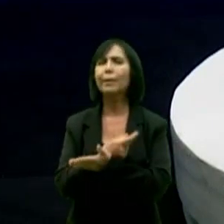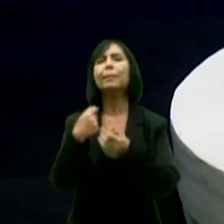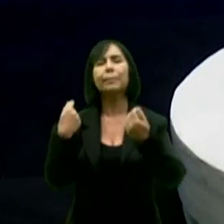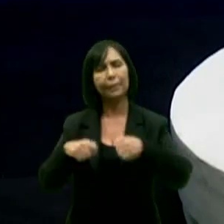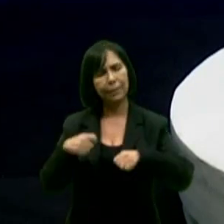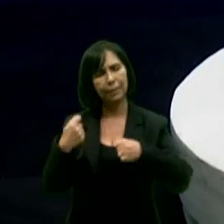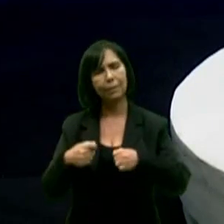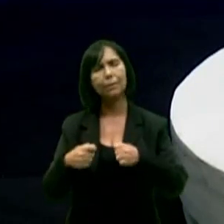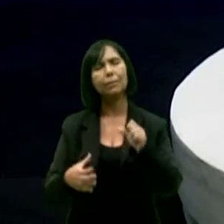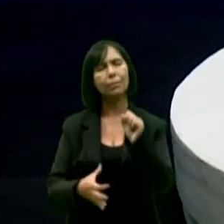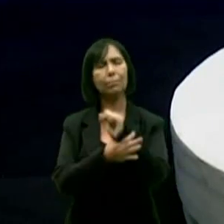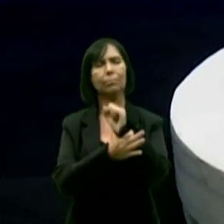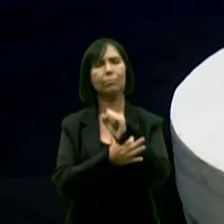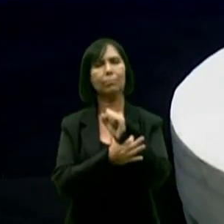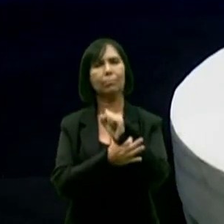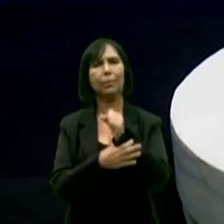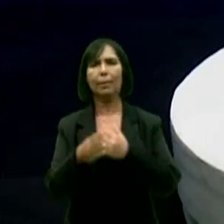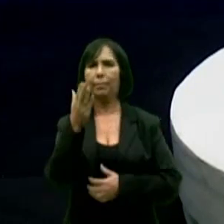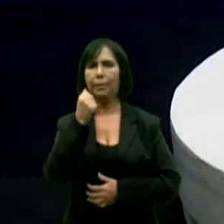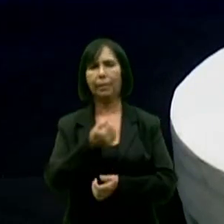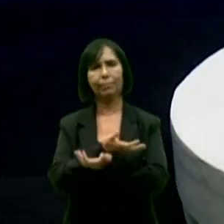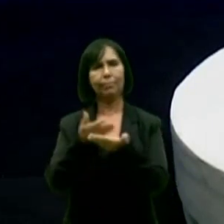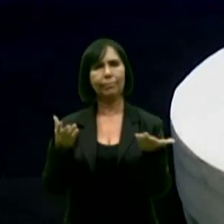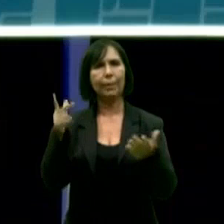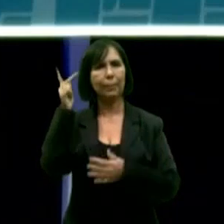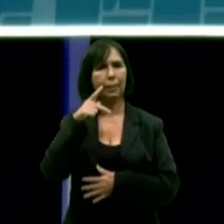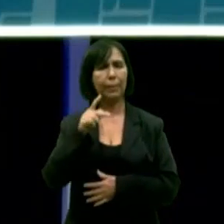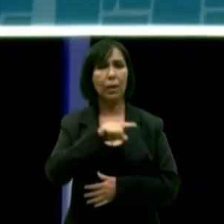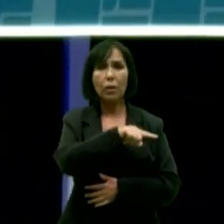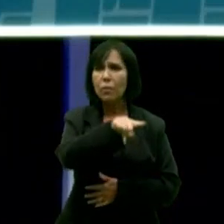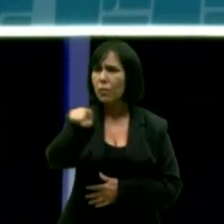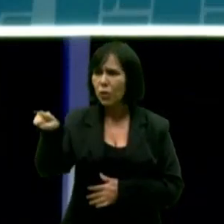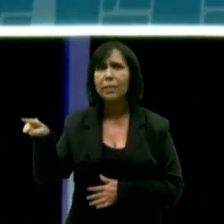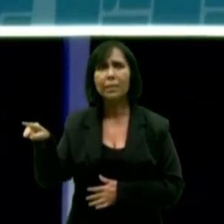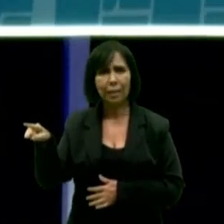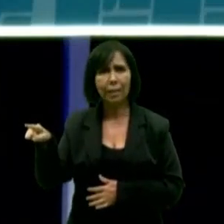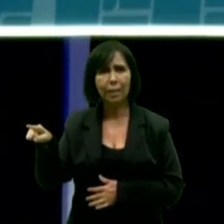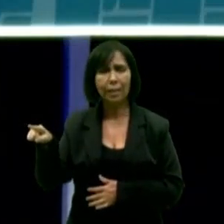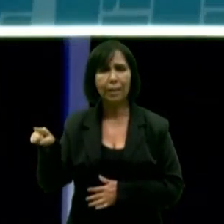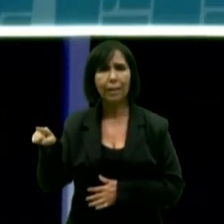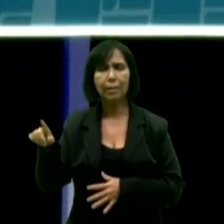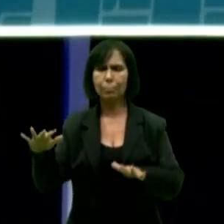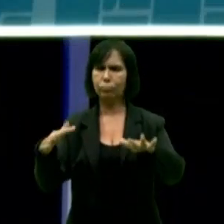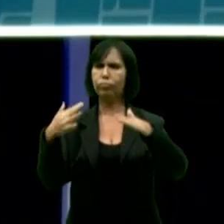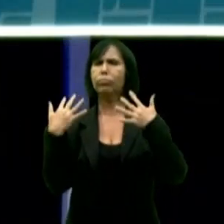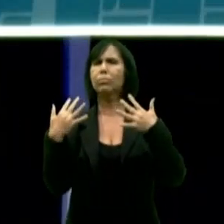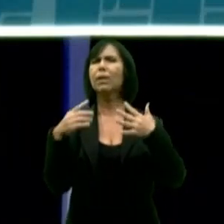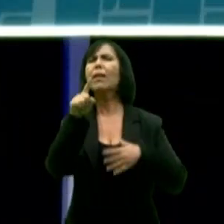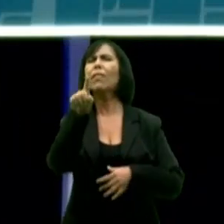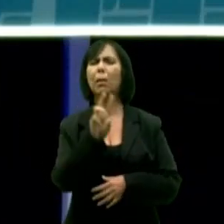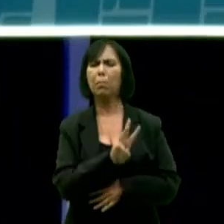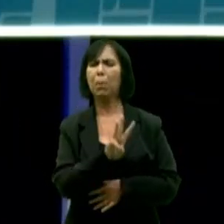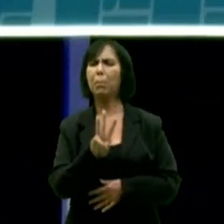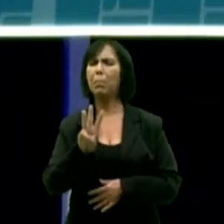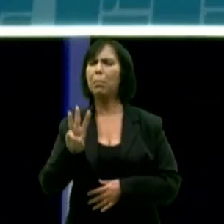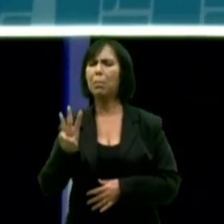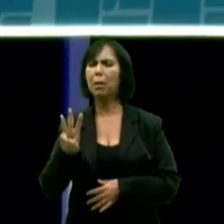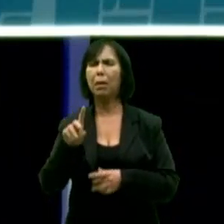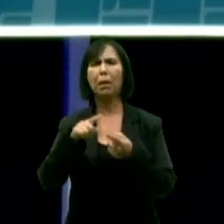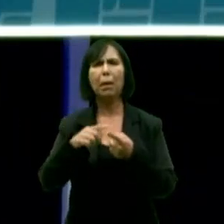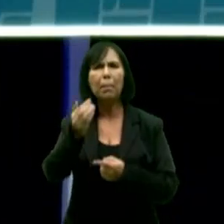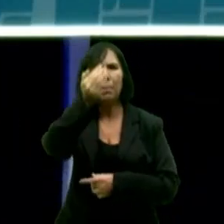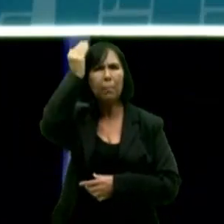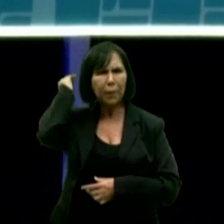aos paraibanos. Você que está em casa, dá um Google. Entra no Google lá e bota assim, Pedro Cunhali e Malder Brecht.